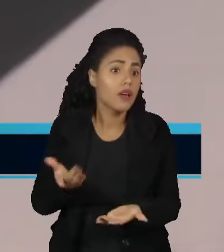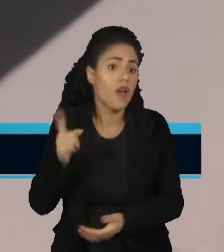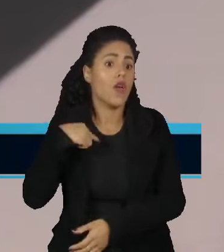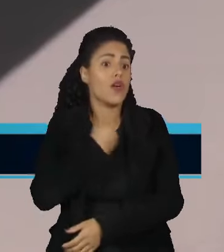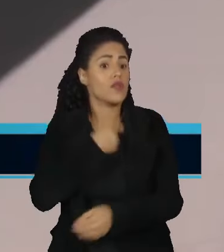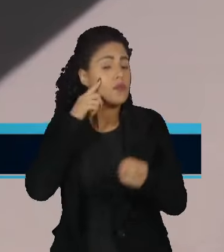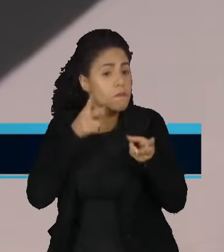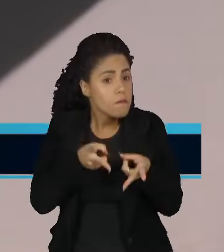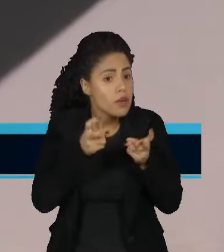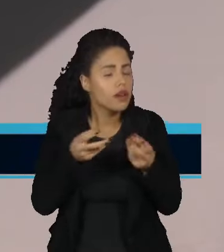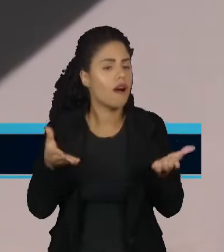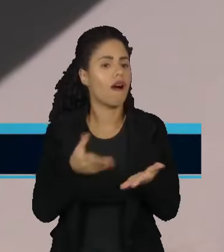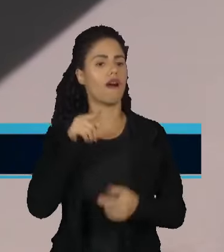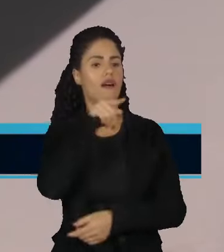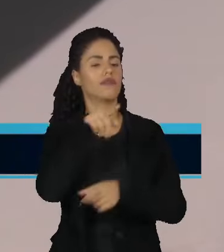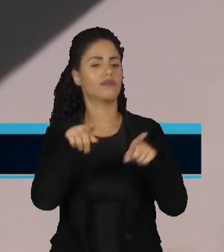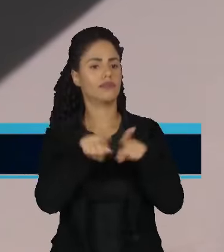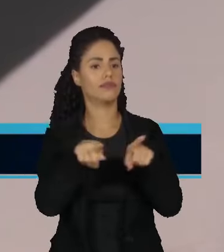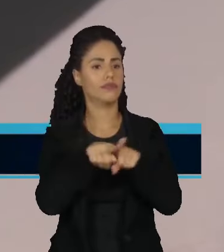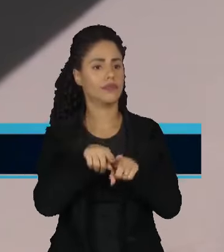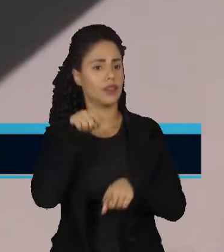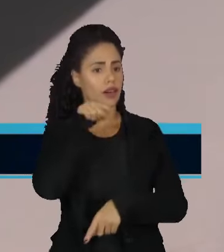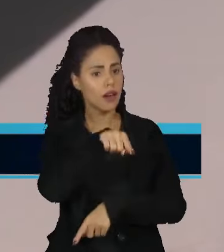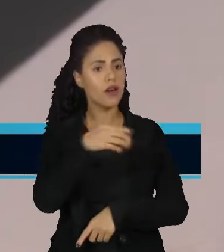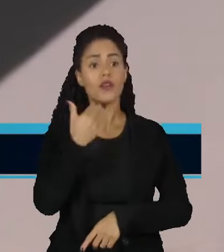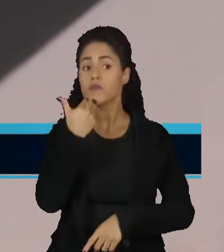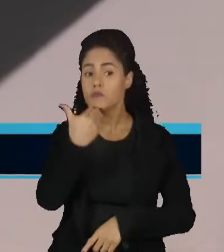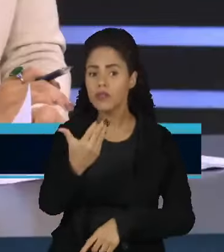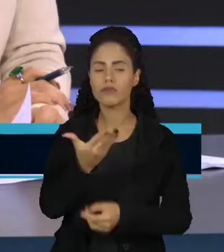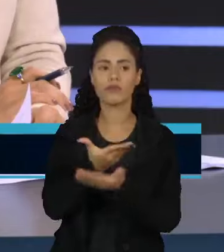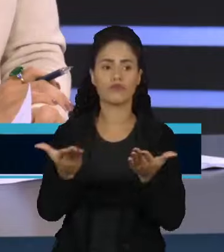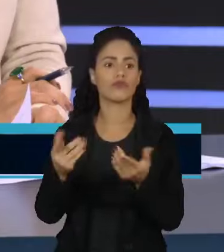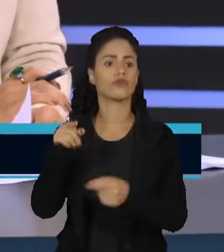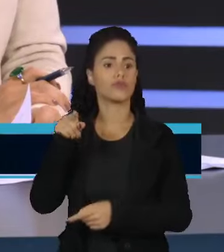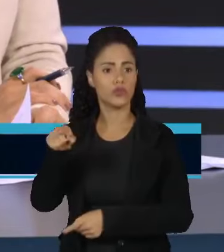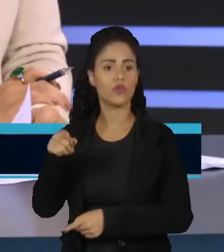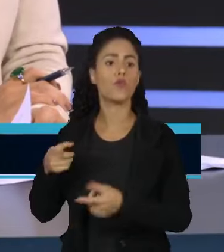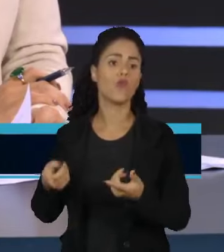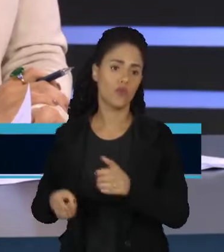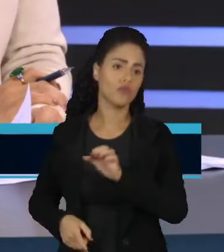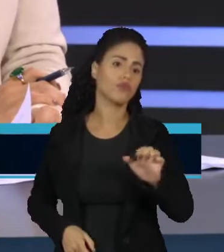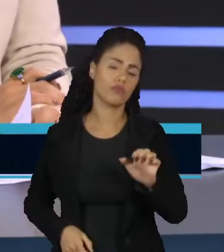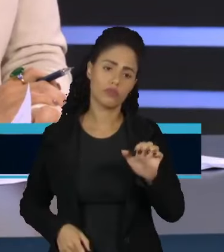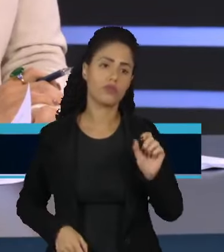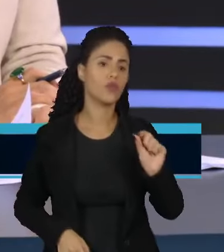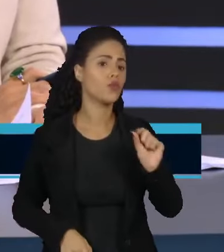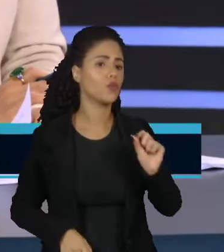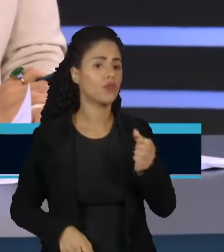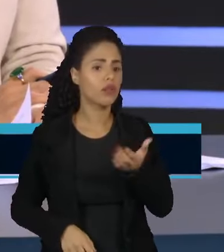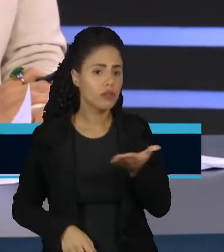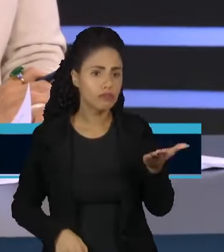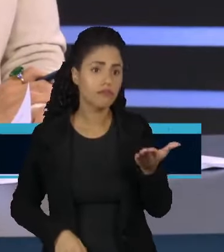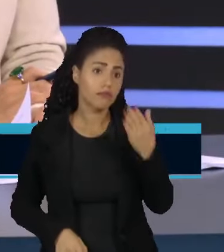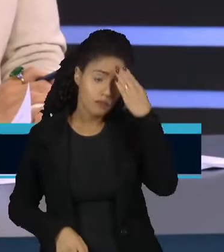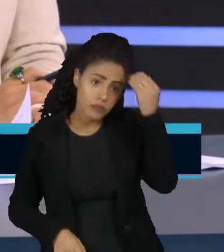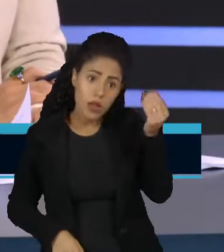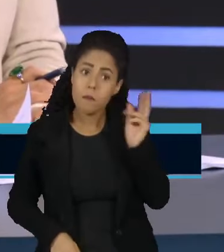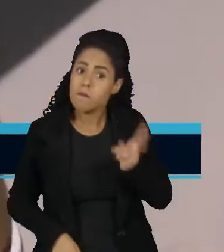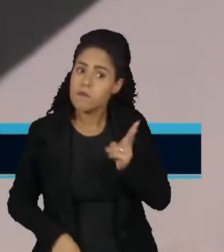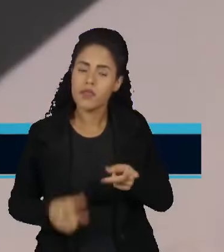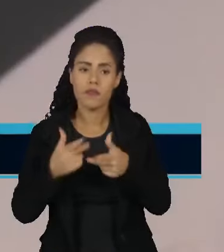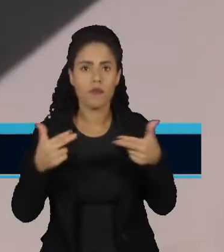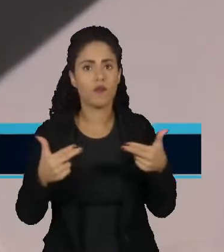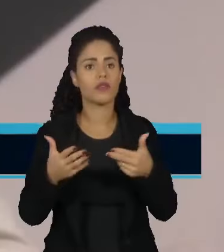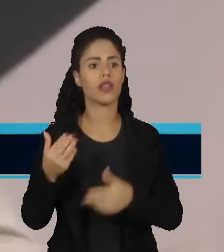vimos, mesmo nesse caso da autoproclamação do candidato da esquerda, que o Guaidó fez a mesma coisa. O João